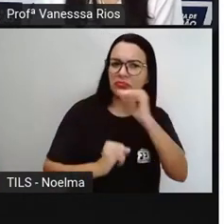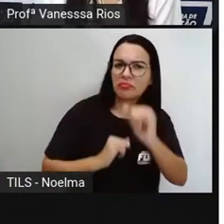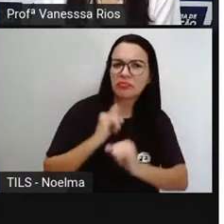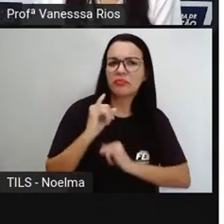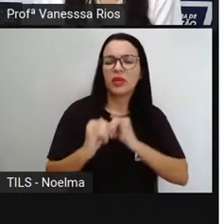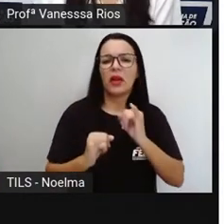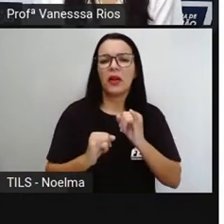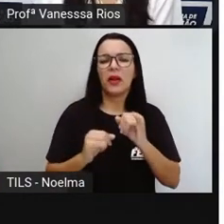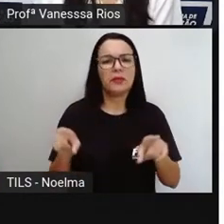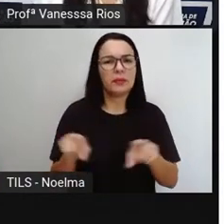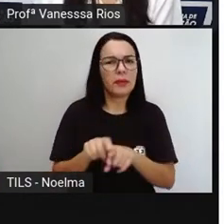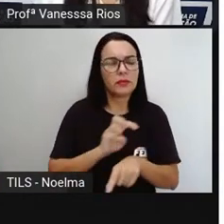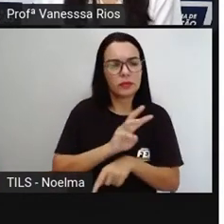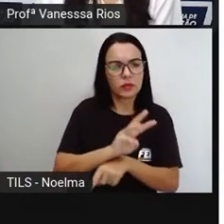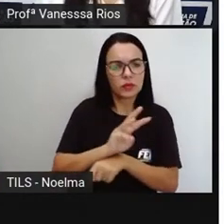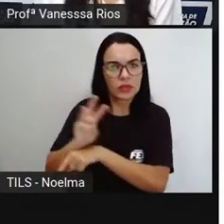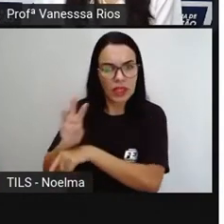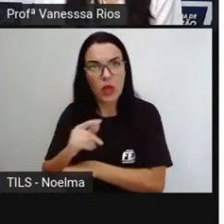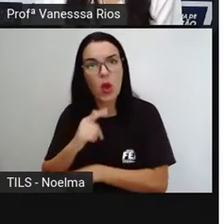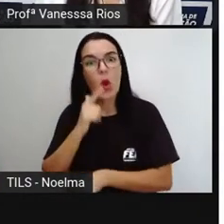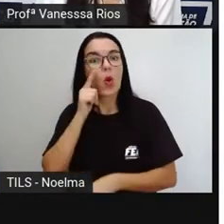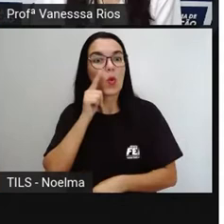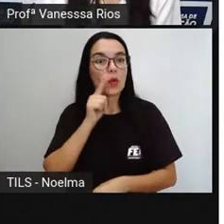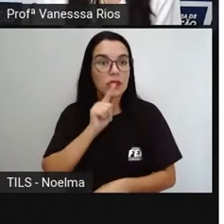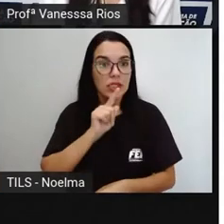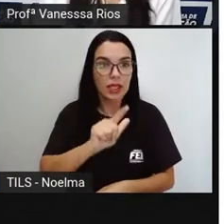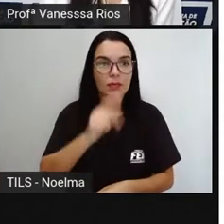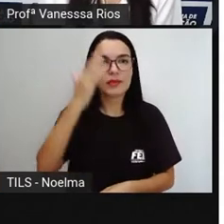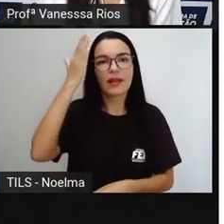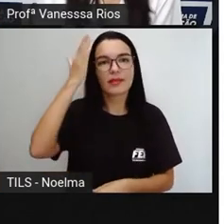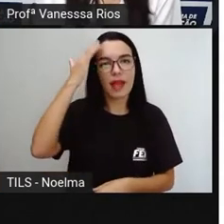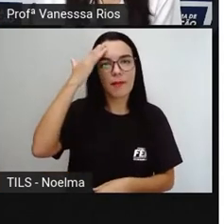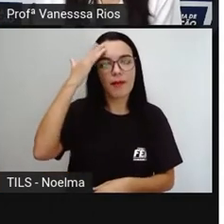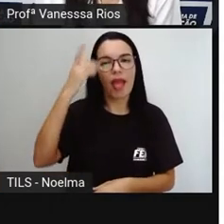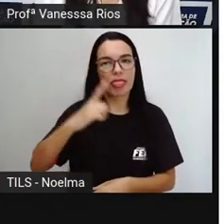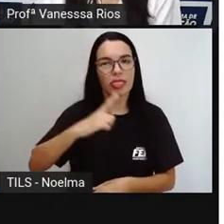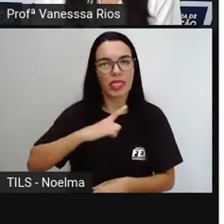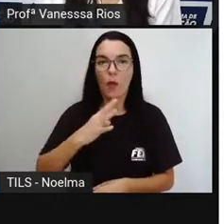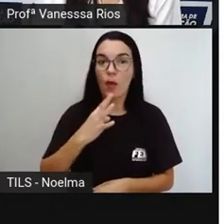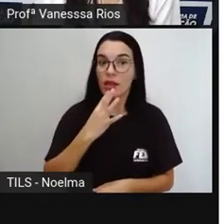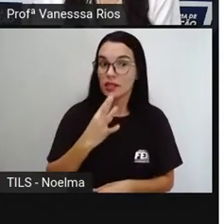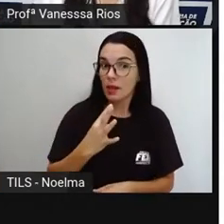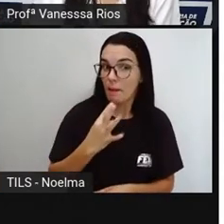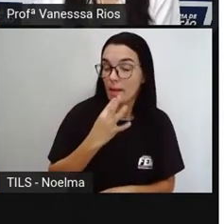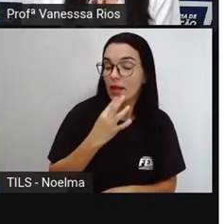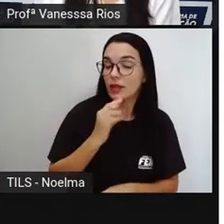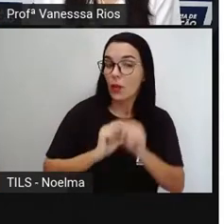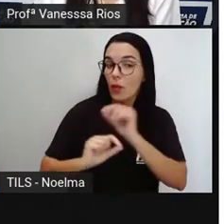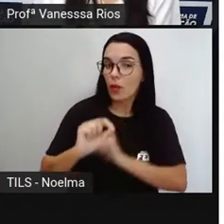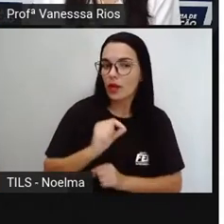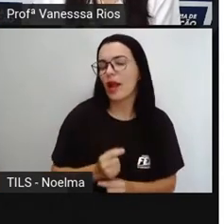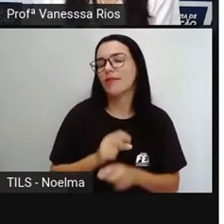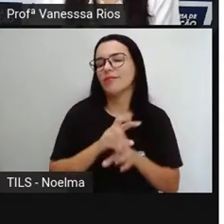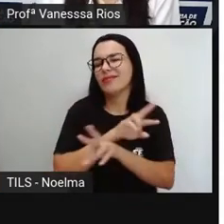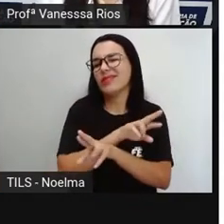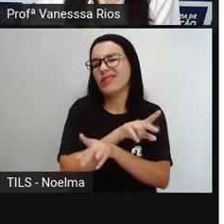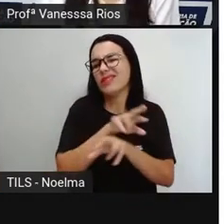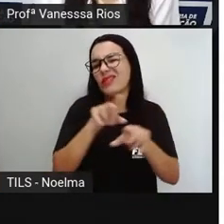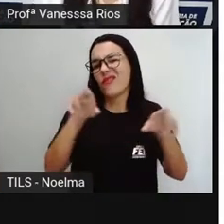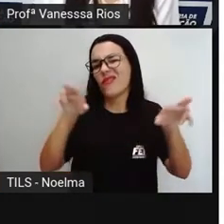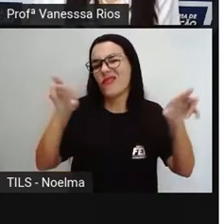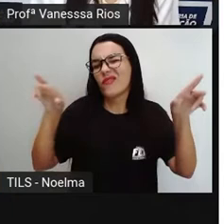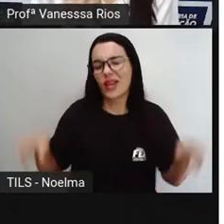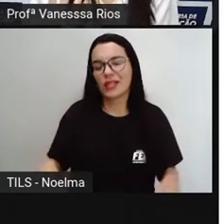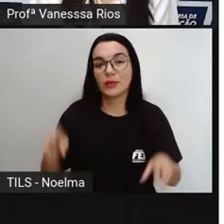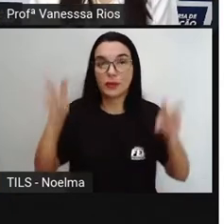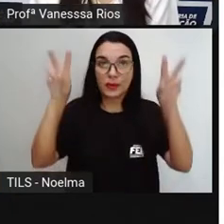sites, nós conseguimos saber, né, ter conhecimento, adquirir conhecimento sobre diversos assuntos,